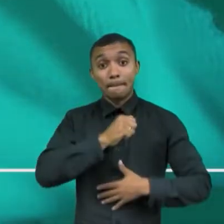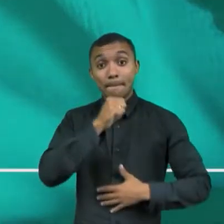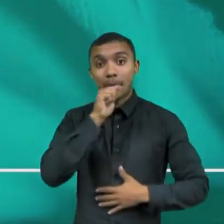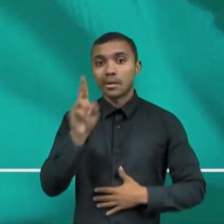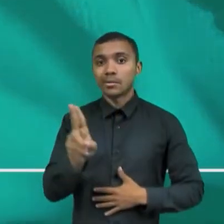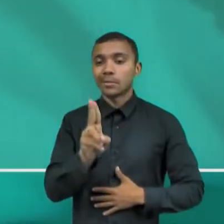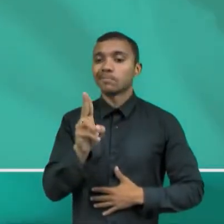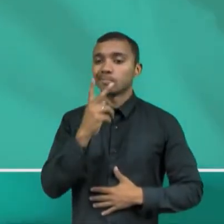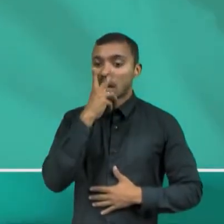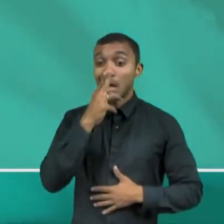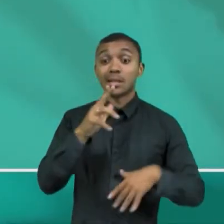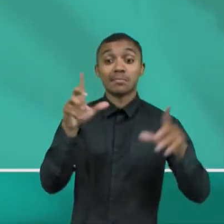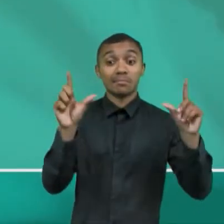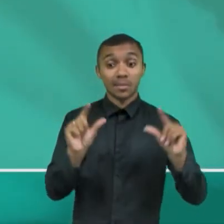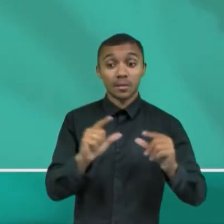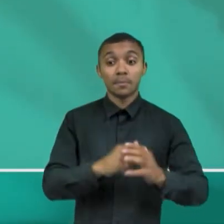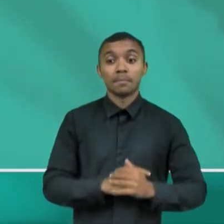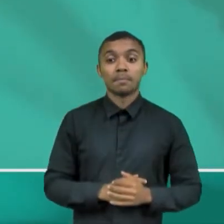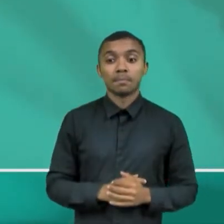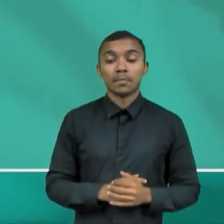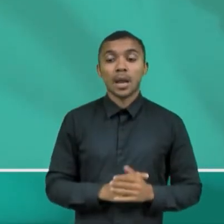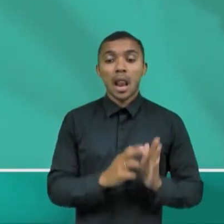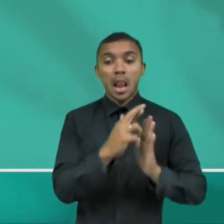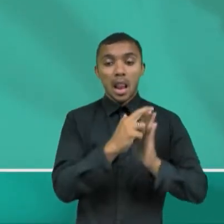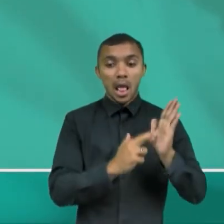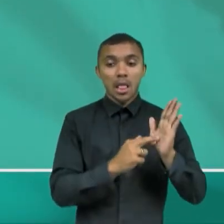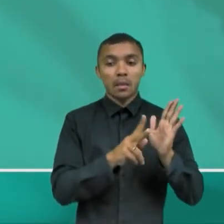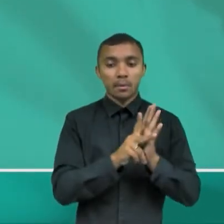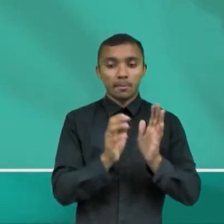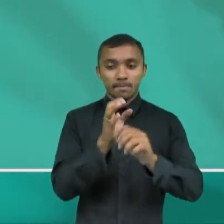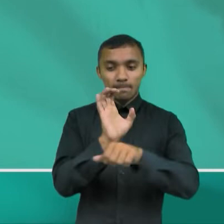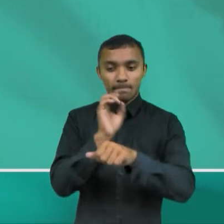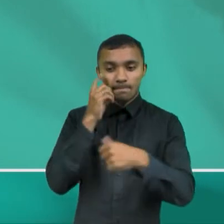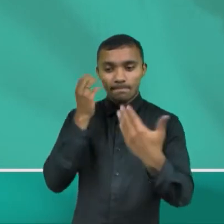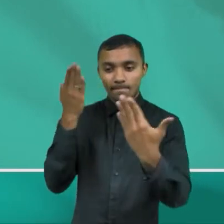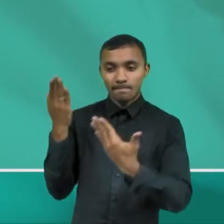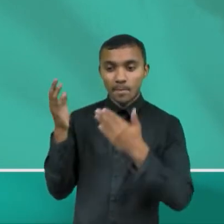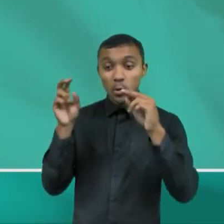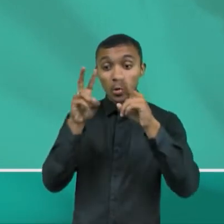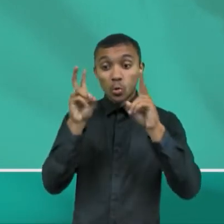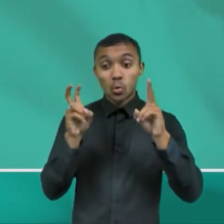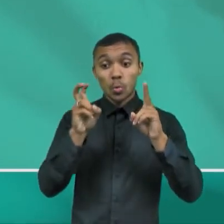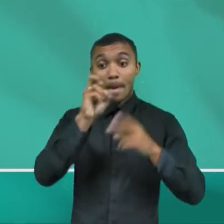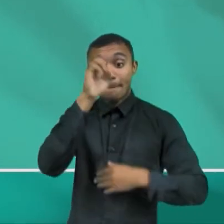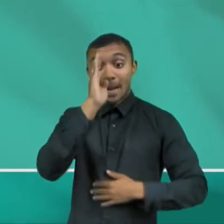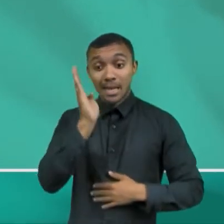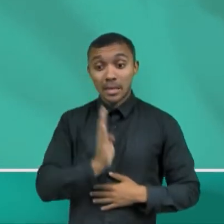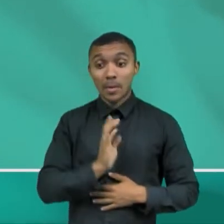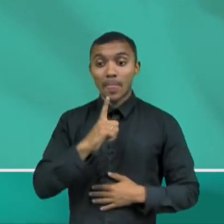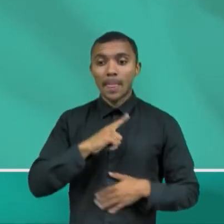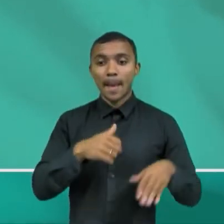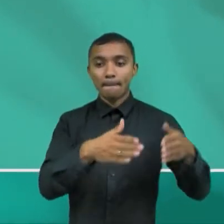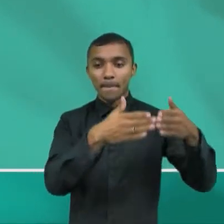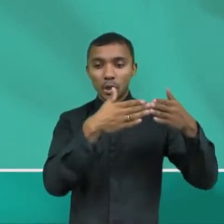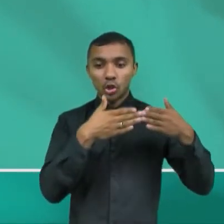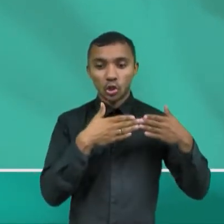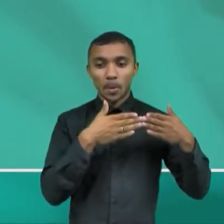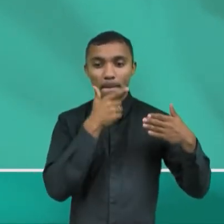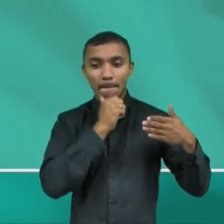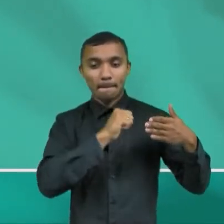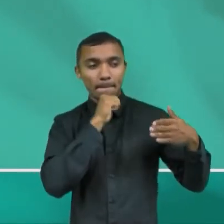acordo com a segunda edição do relatório Situação da Paternidade no Brasil, realizado pelo Instituto Promundo,